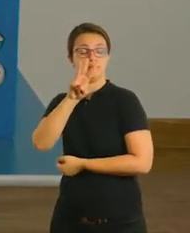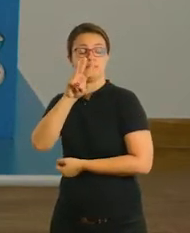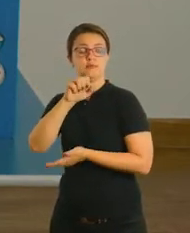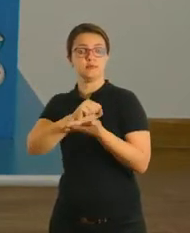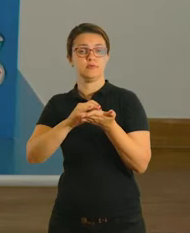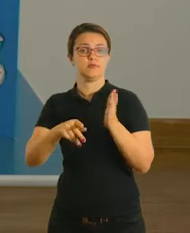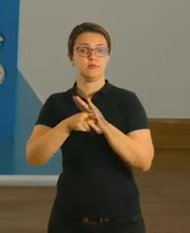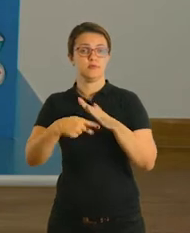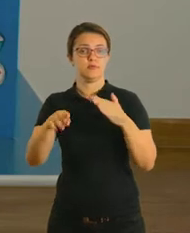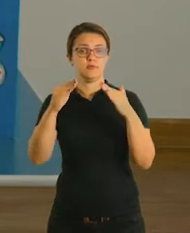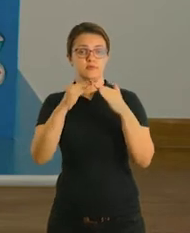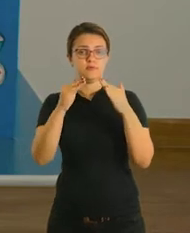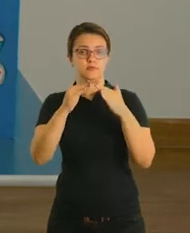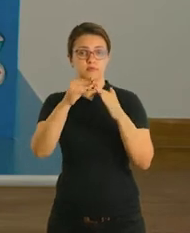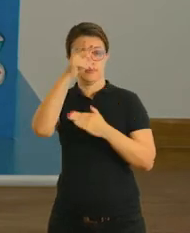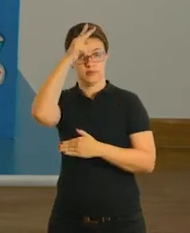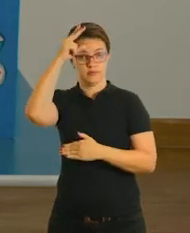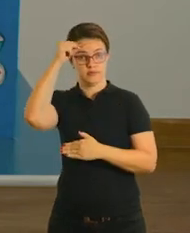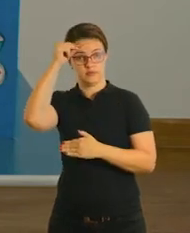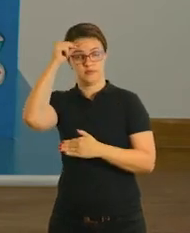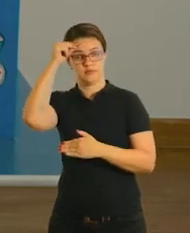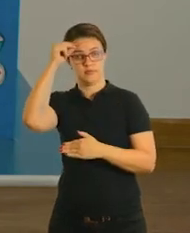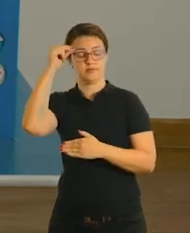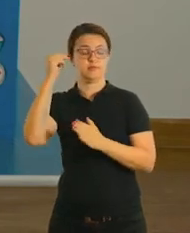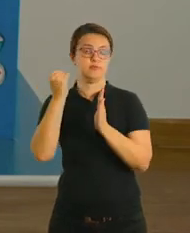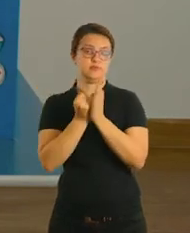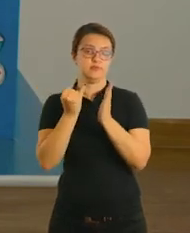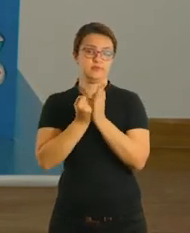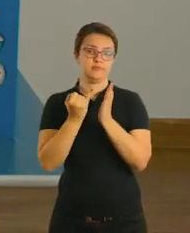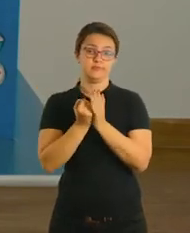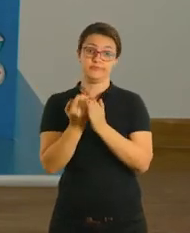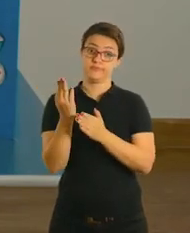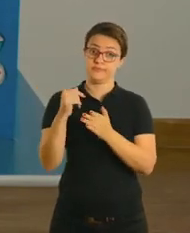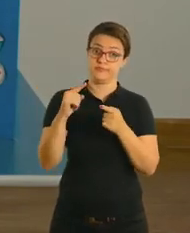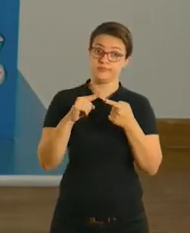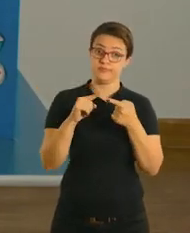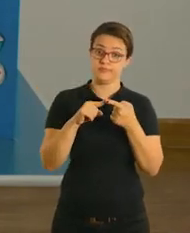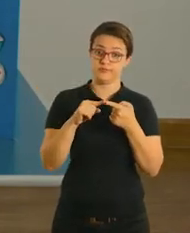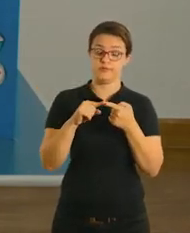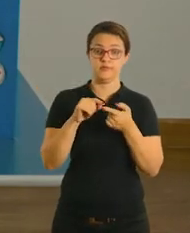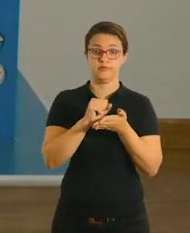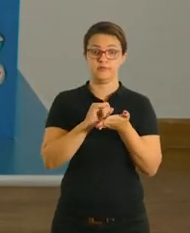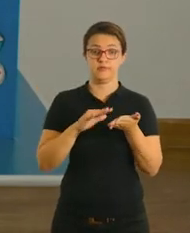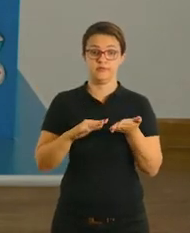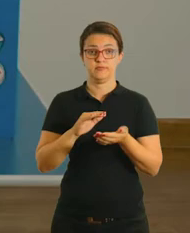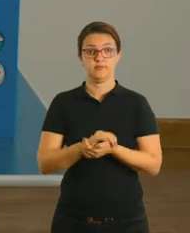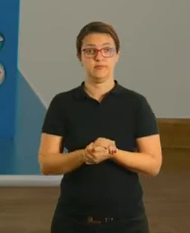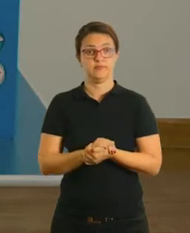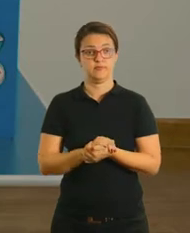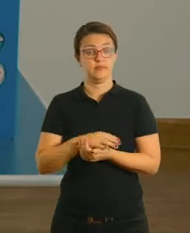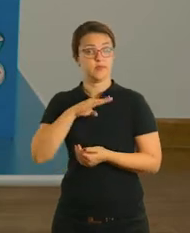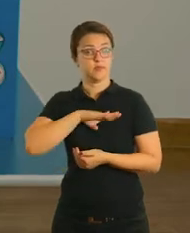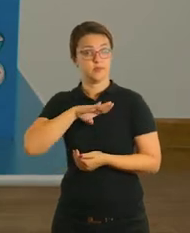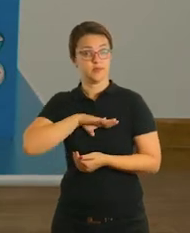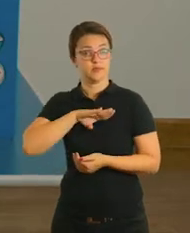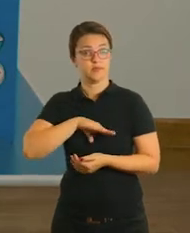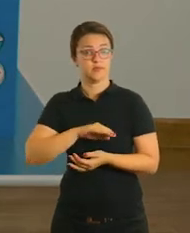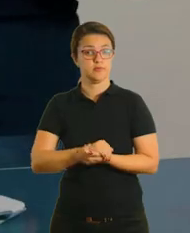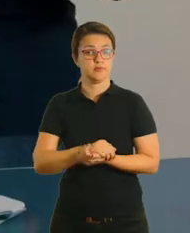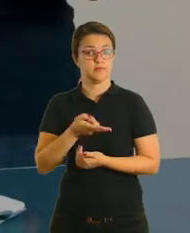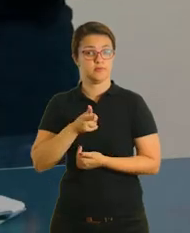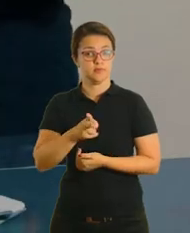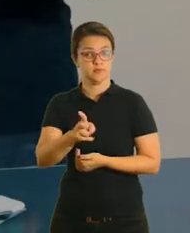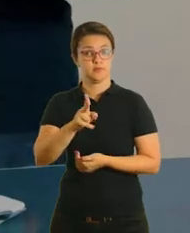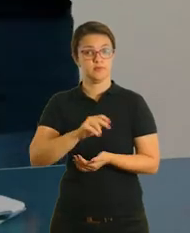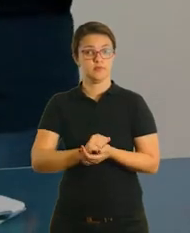Casa, disponível no site da Prefeitura de Itapevi. Vamos à primeira atividade? Hoje, a primeira vai ser de língua portuguesa.